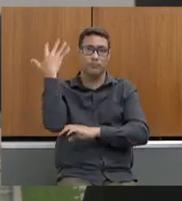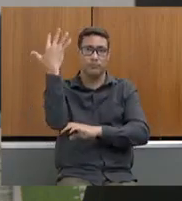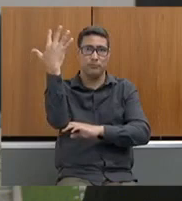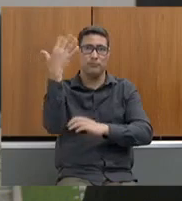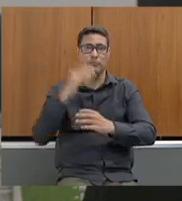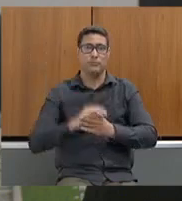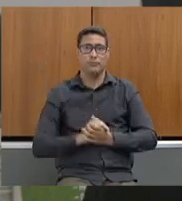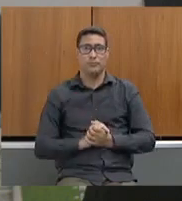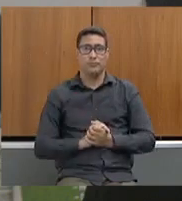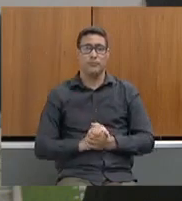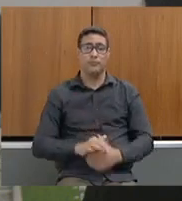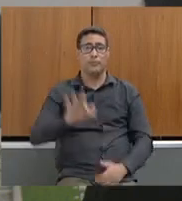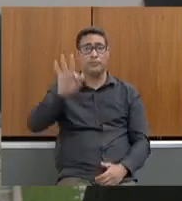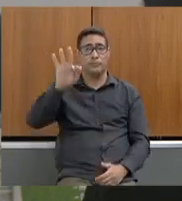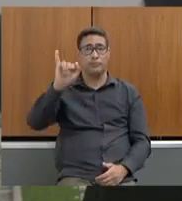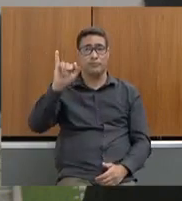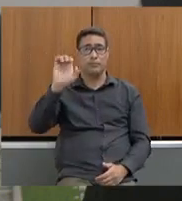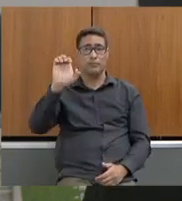A FIENG,